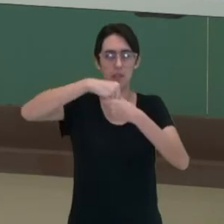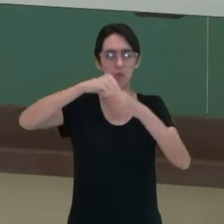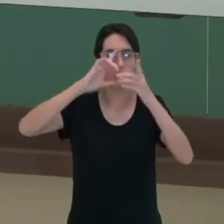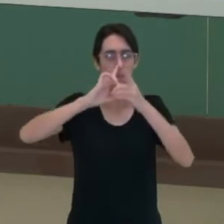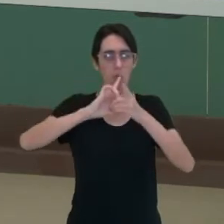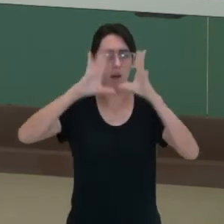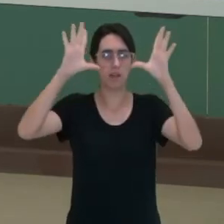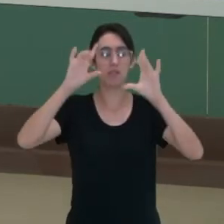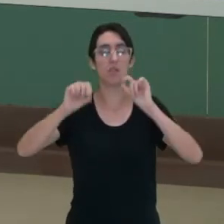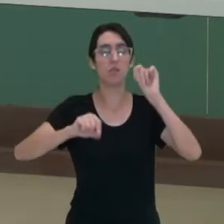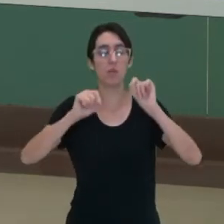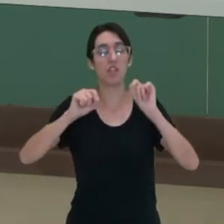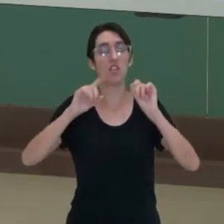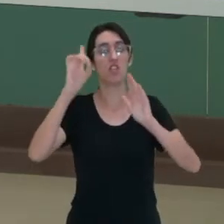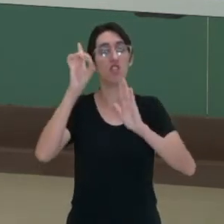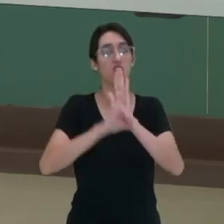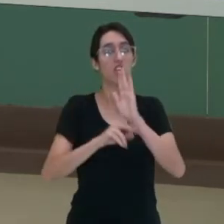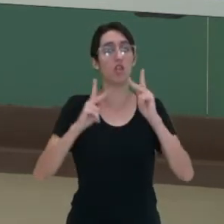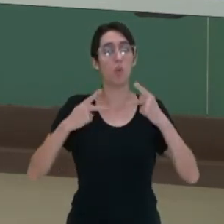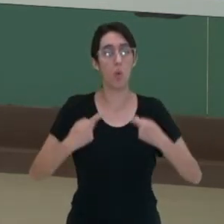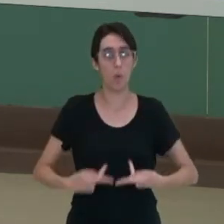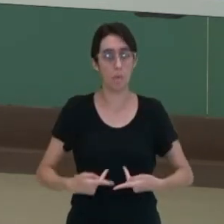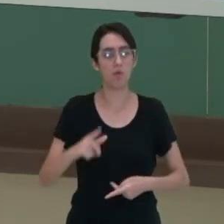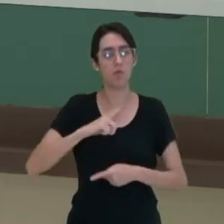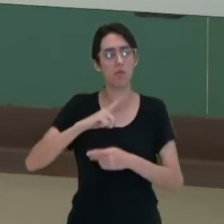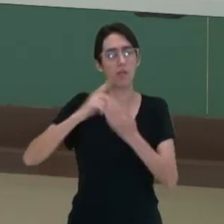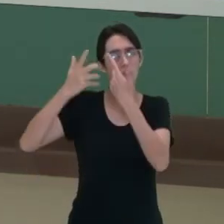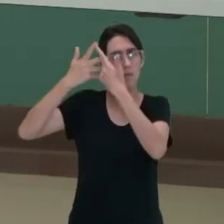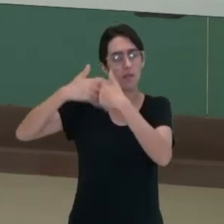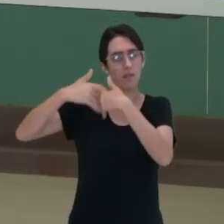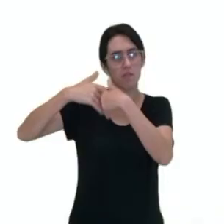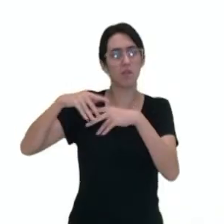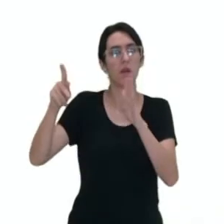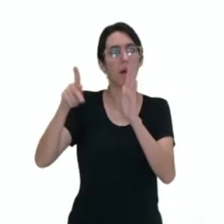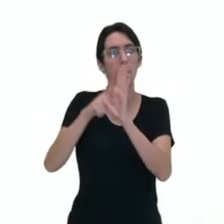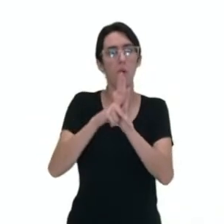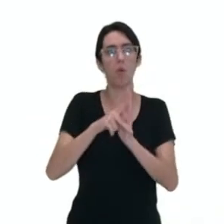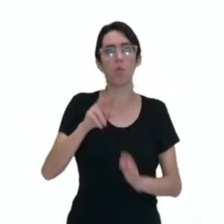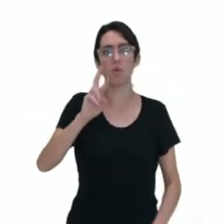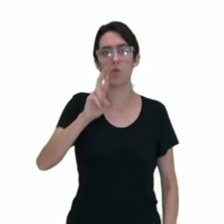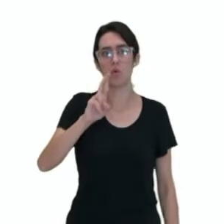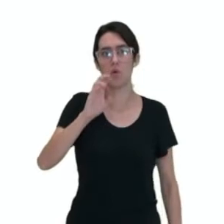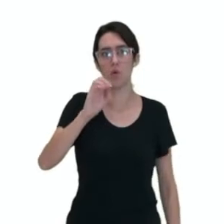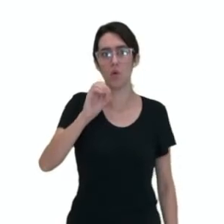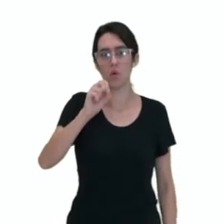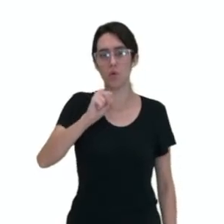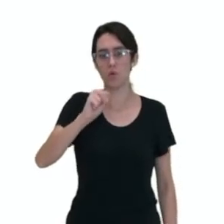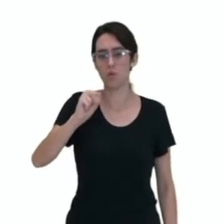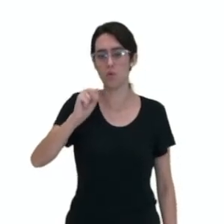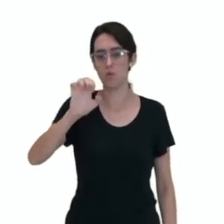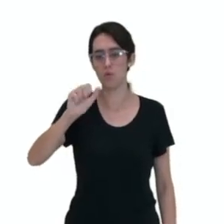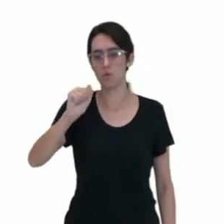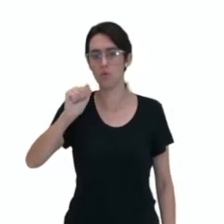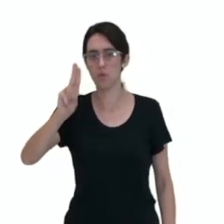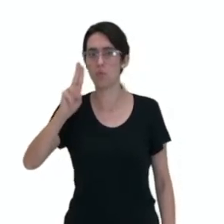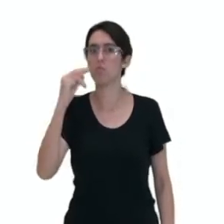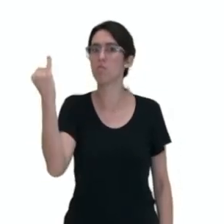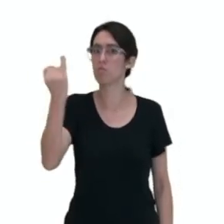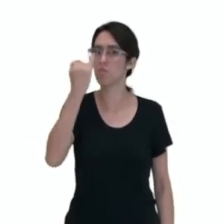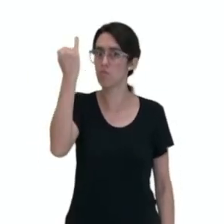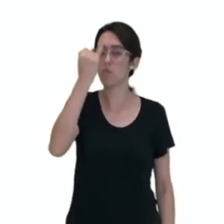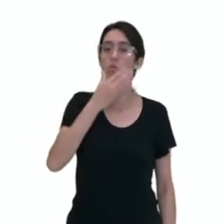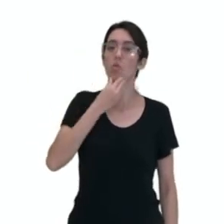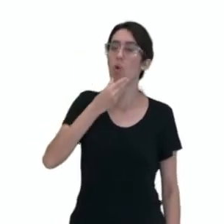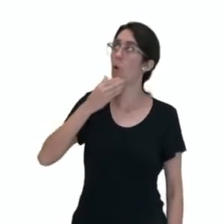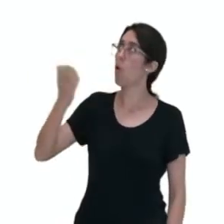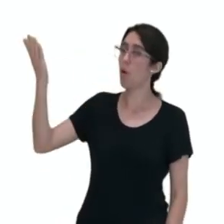como direitos humanos. As reflexões de Jean Jacques Rousseau têm um papel muito importante nisso. Jean Jacques